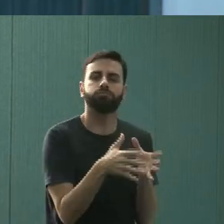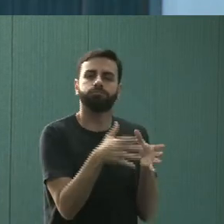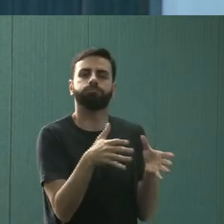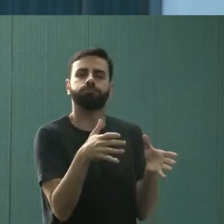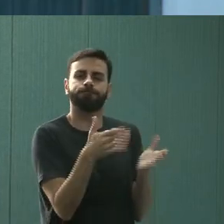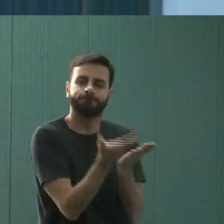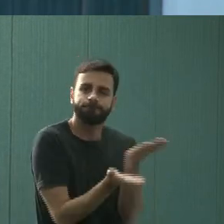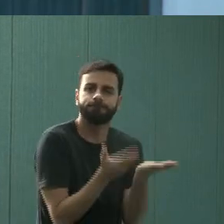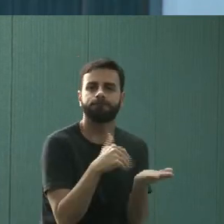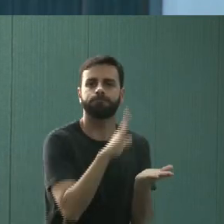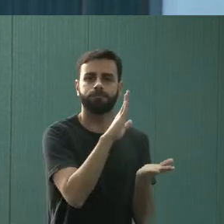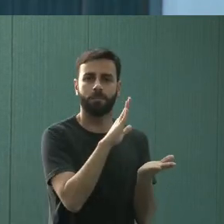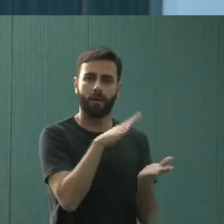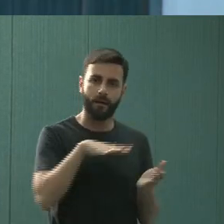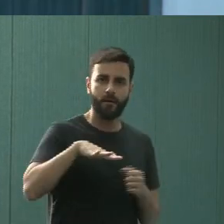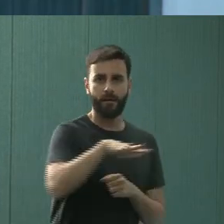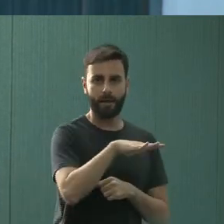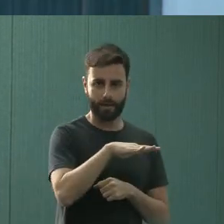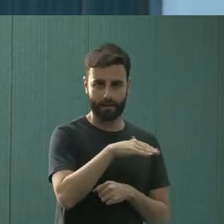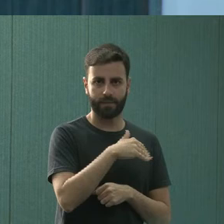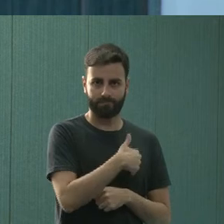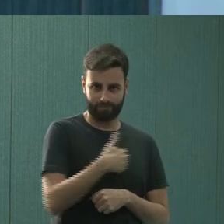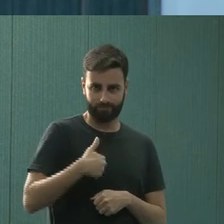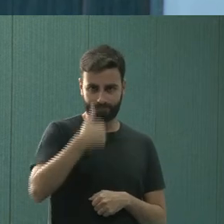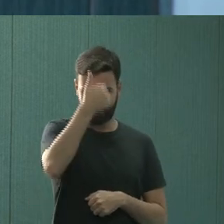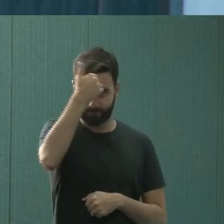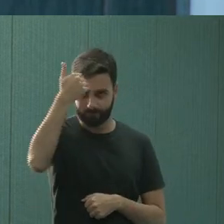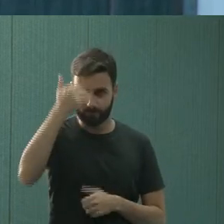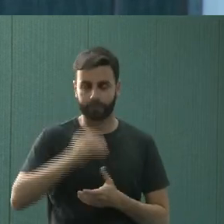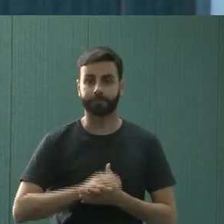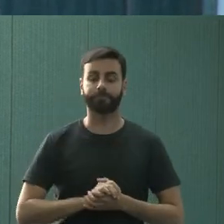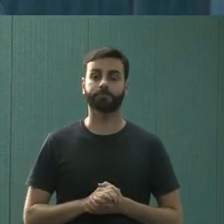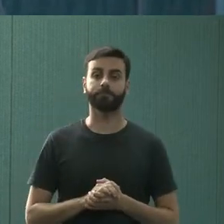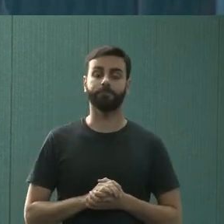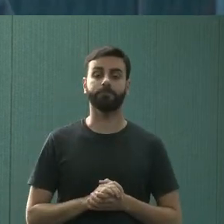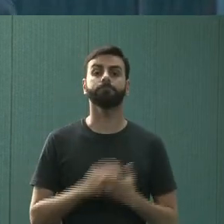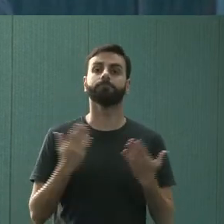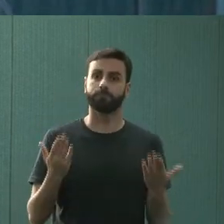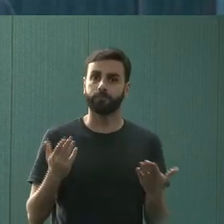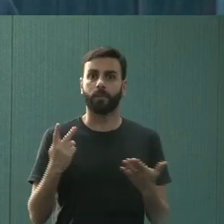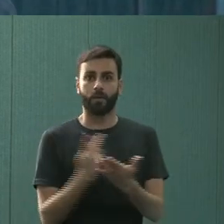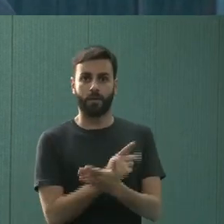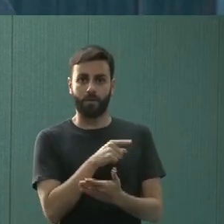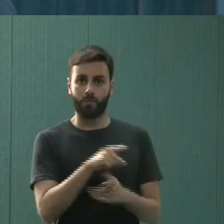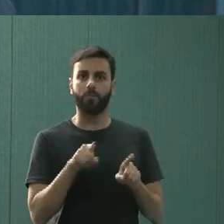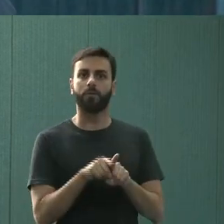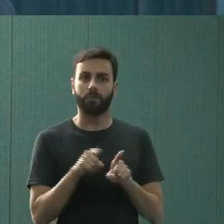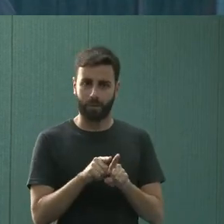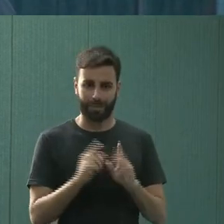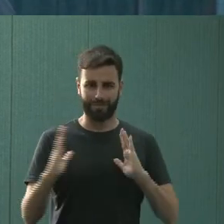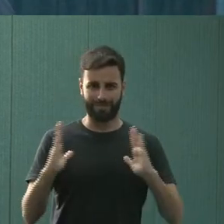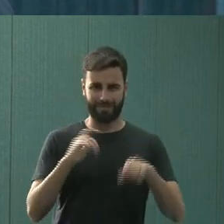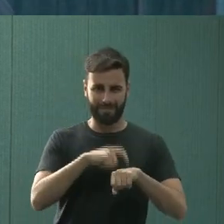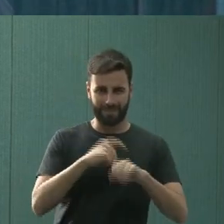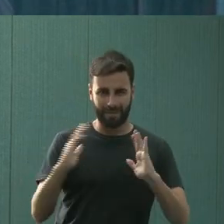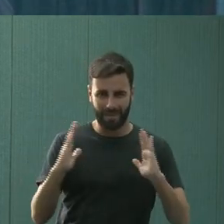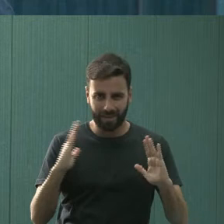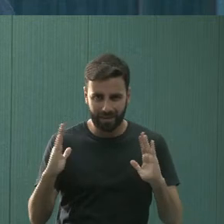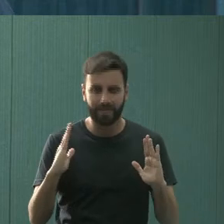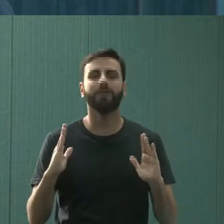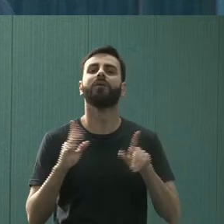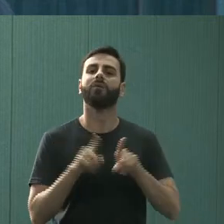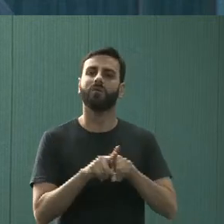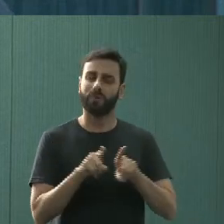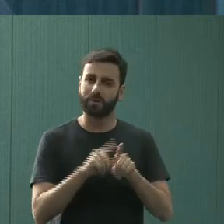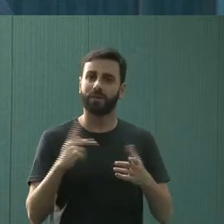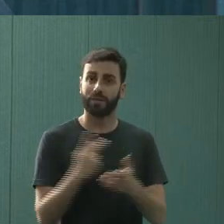de saúde mental. Então, foi também nesse momento,